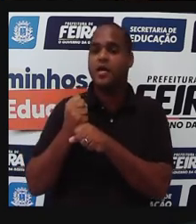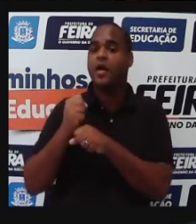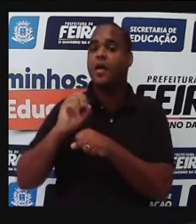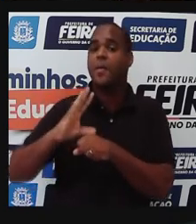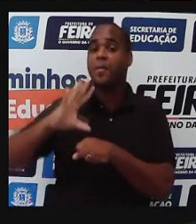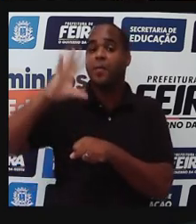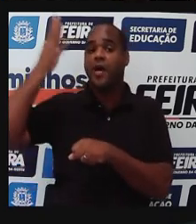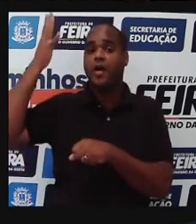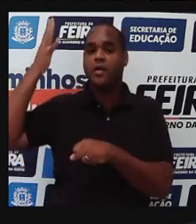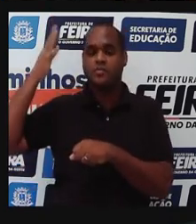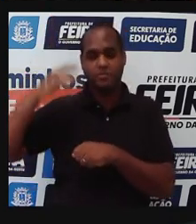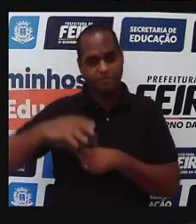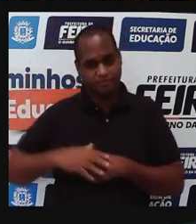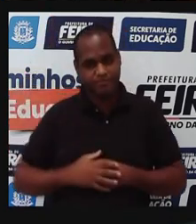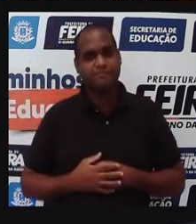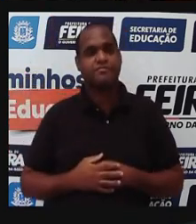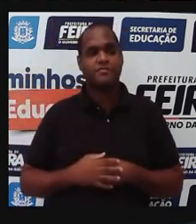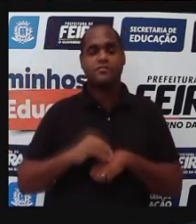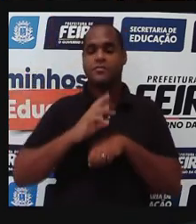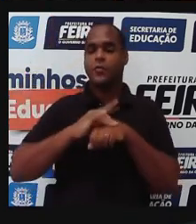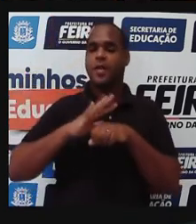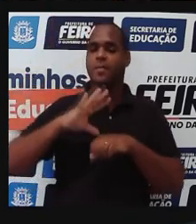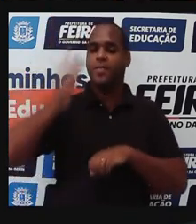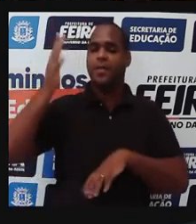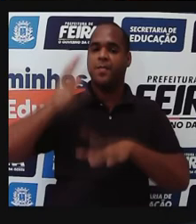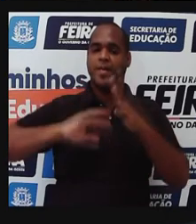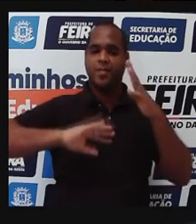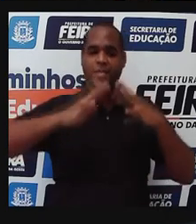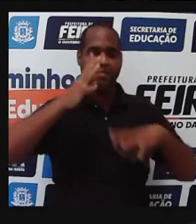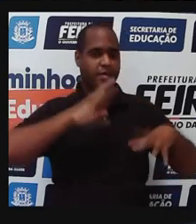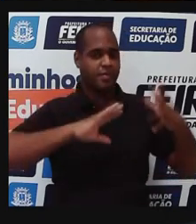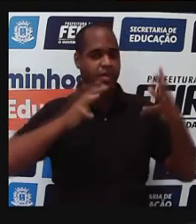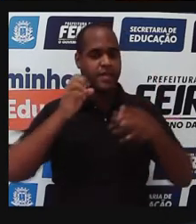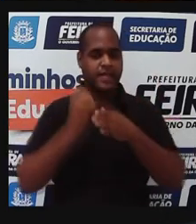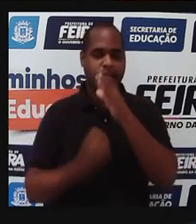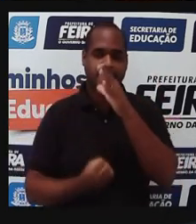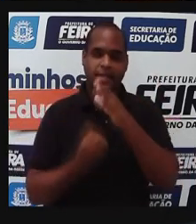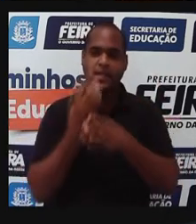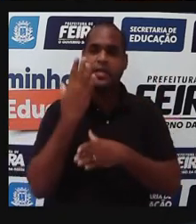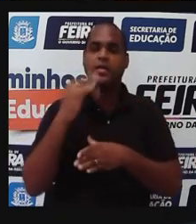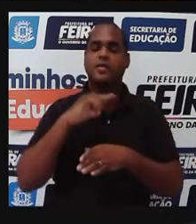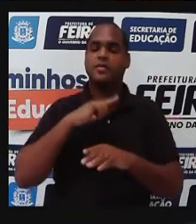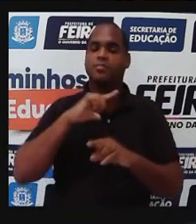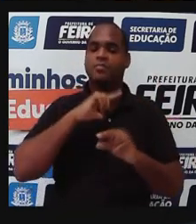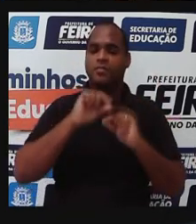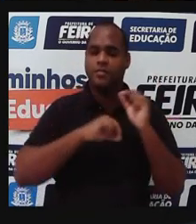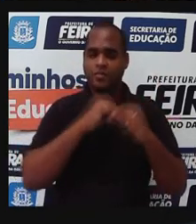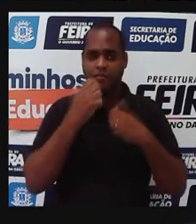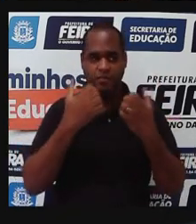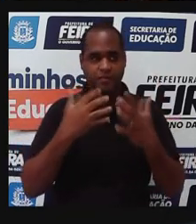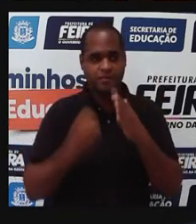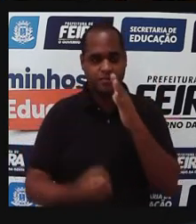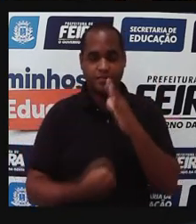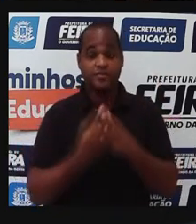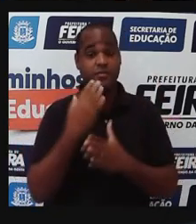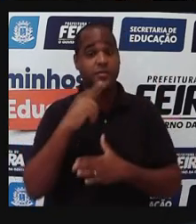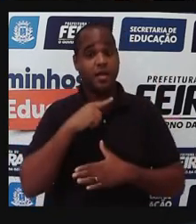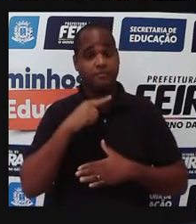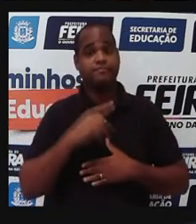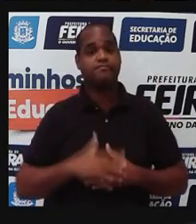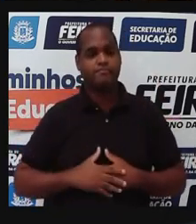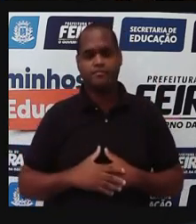é emergentes? Elas surgem, né? Elas estão surgindo, emergir, sair de uma superfície, né? Então,